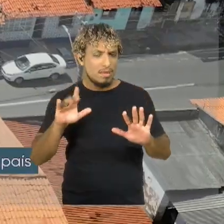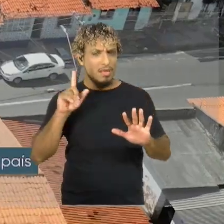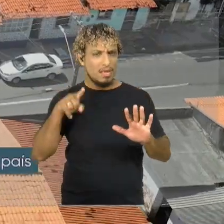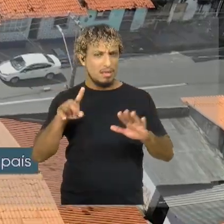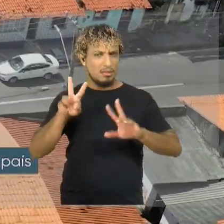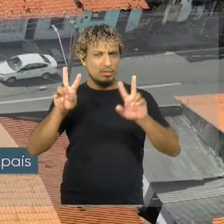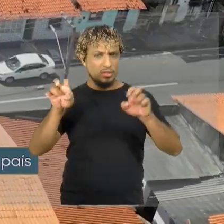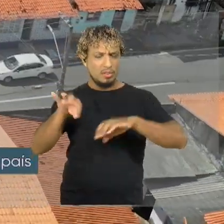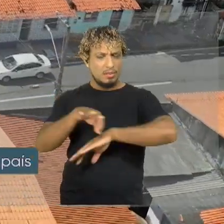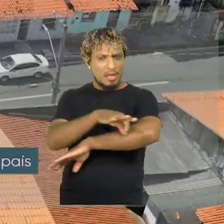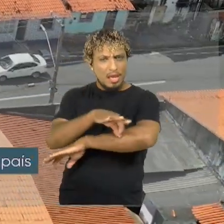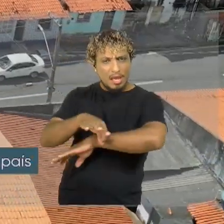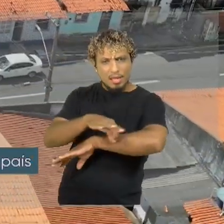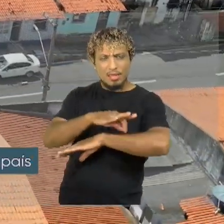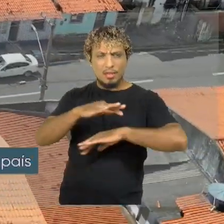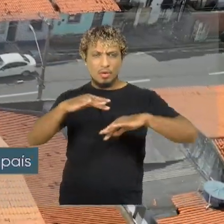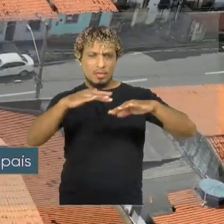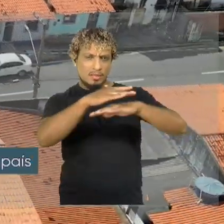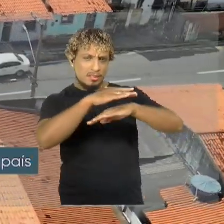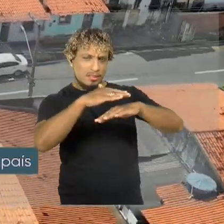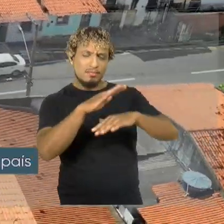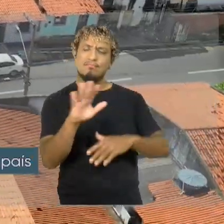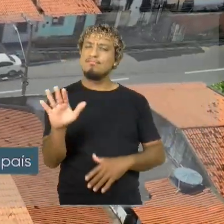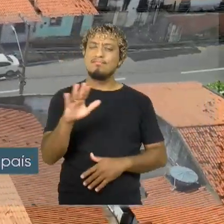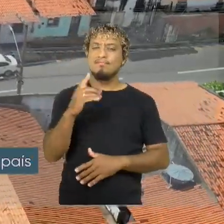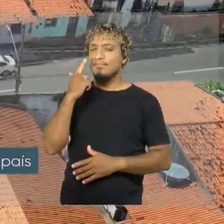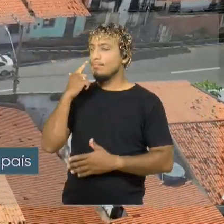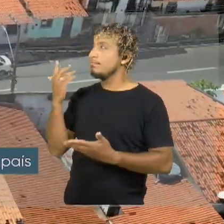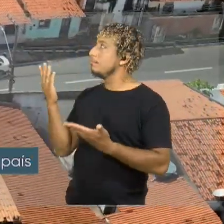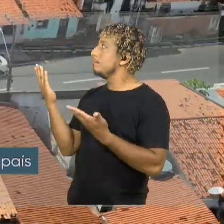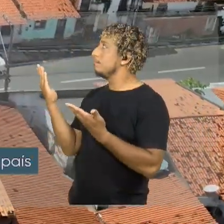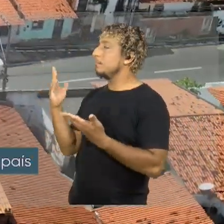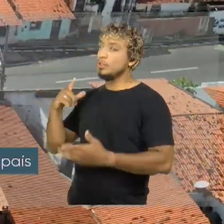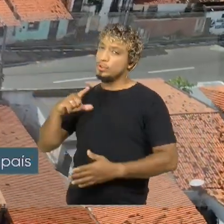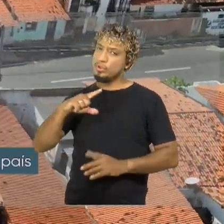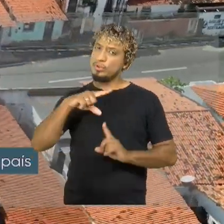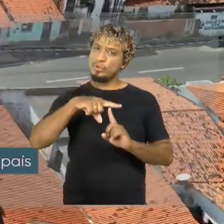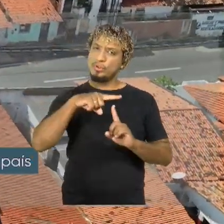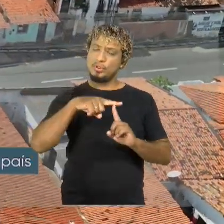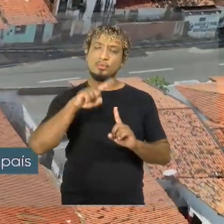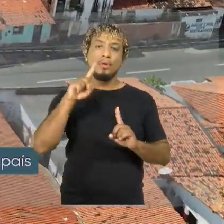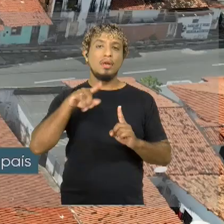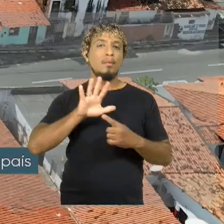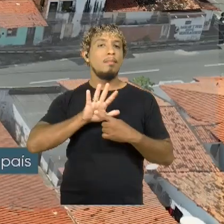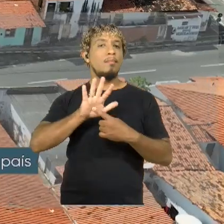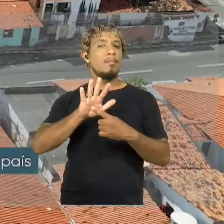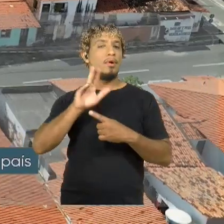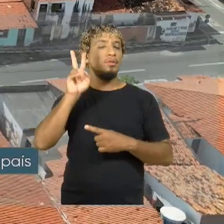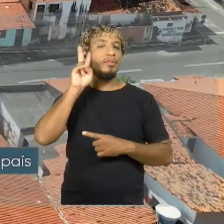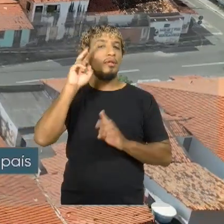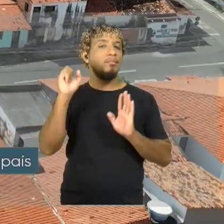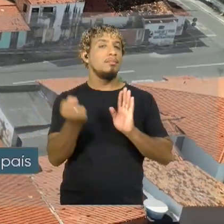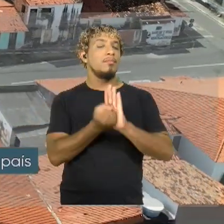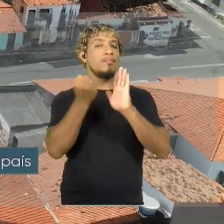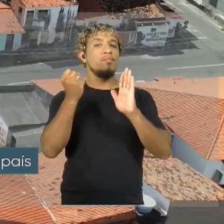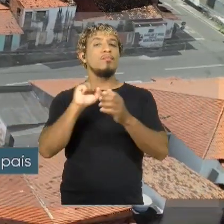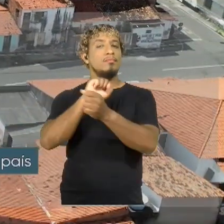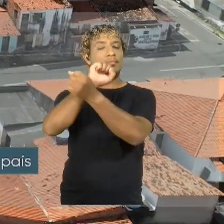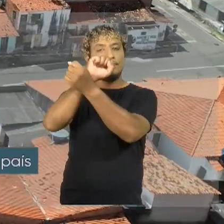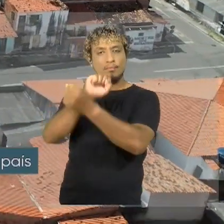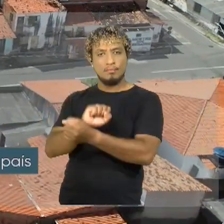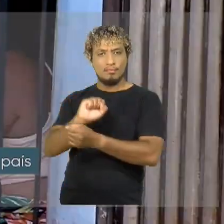arquitetônica e urbanística, essa configuração de residência é um reflexo histórico e social da